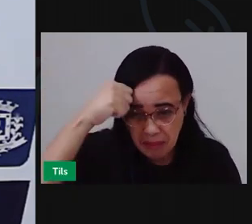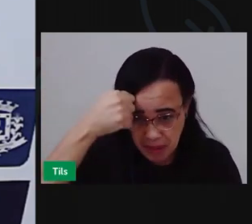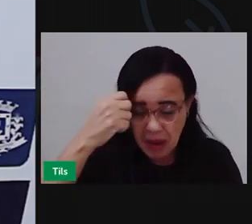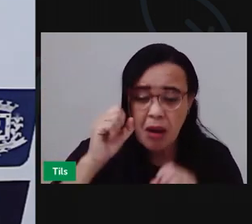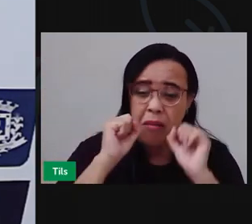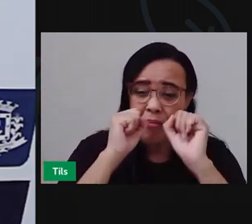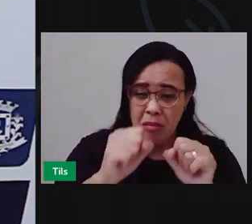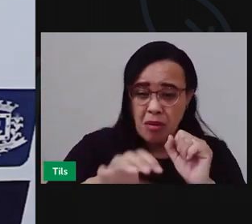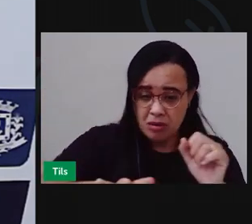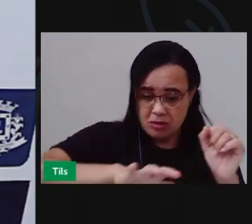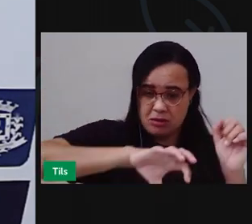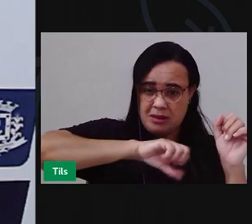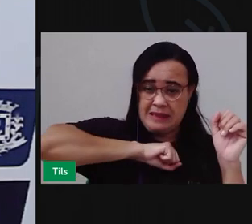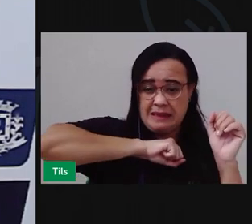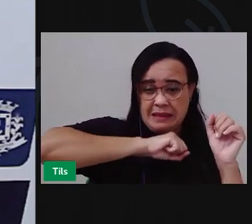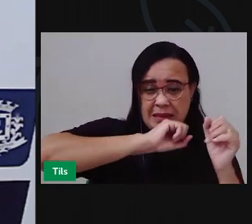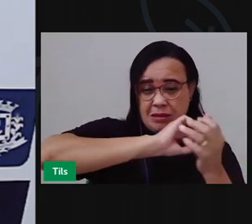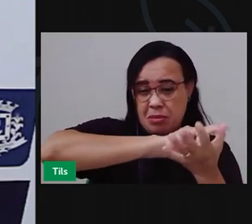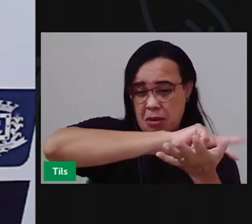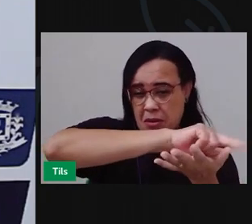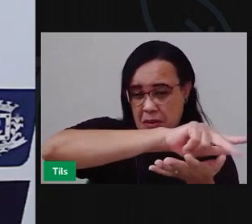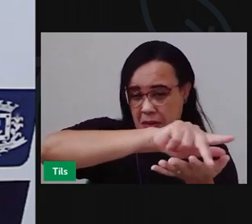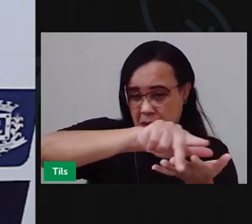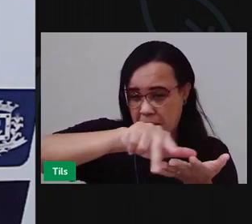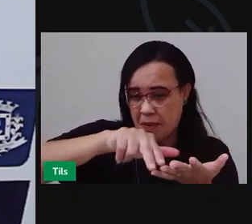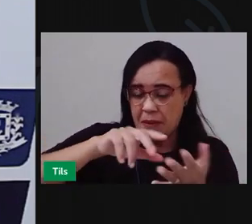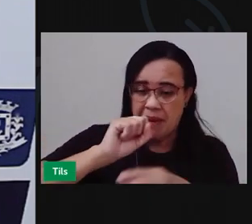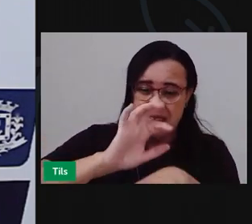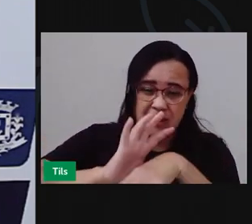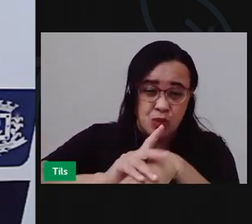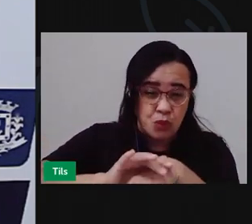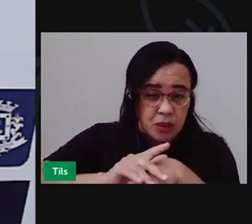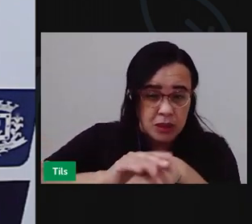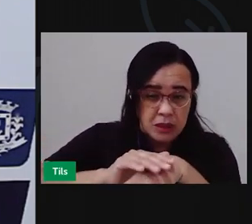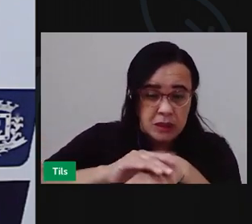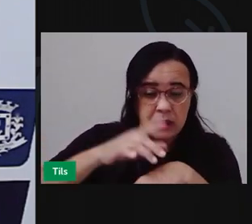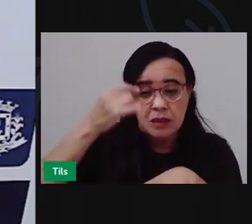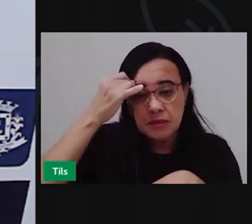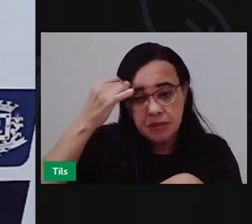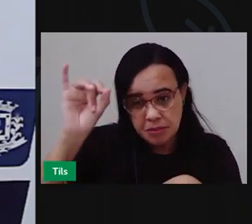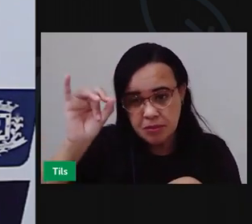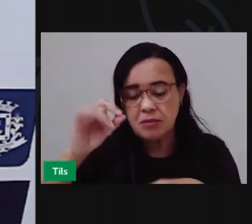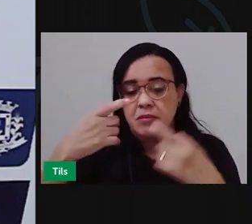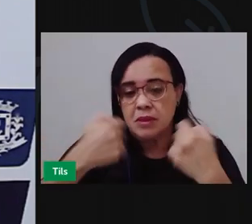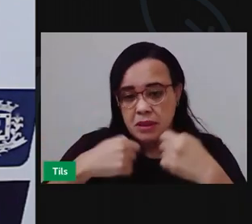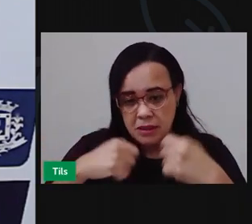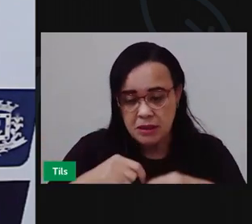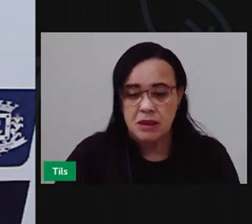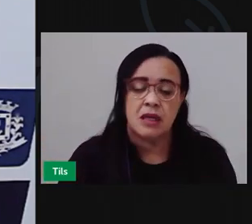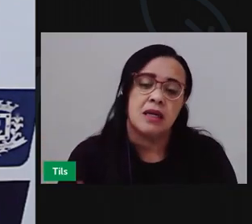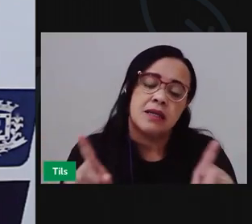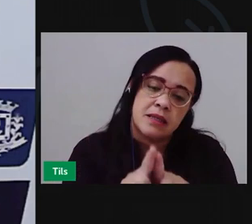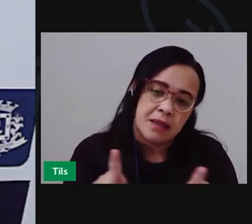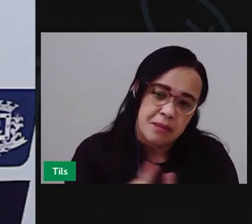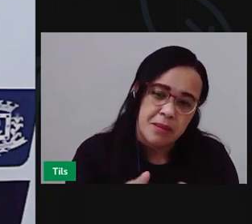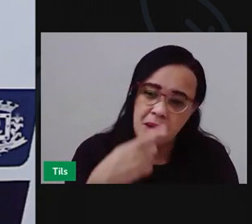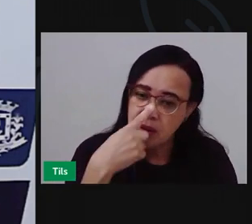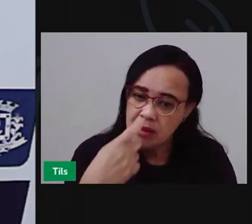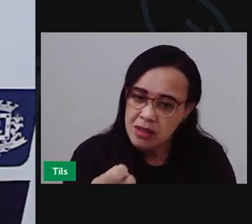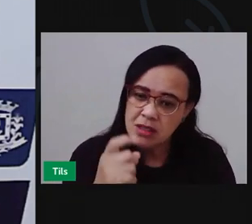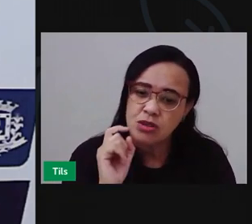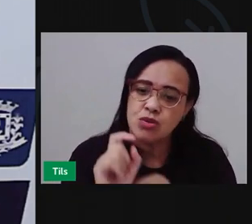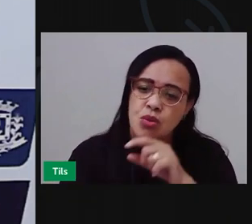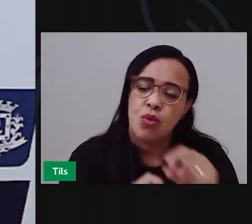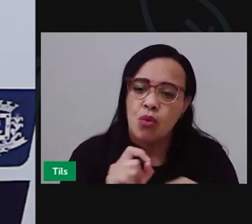de doenças de diversos tipos de doença e também deixar o lixo espalhado pela rua pode favorecer